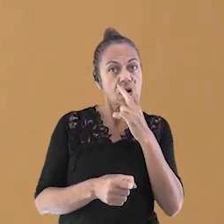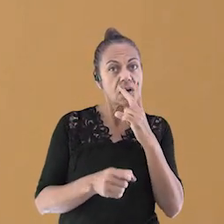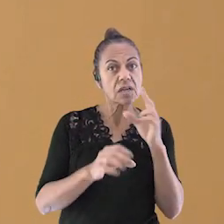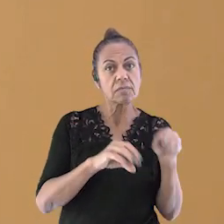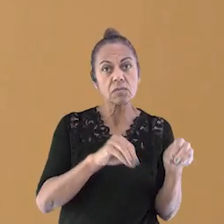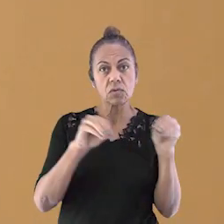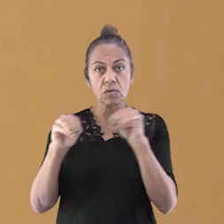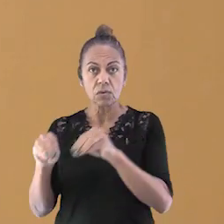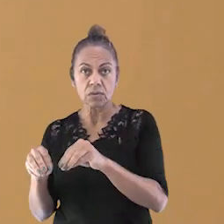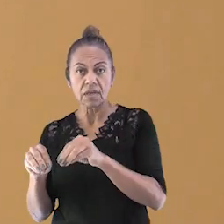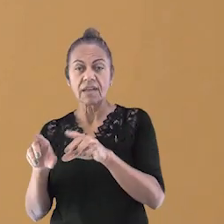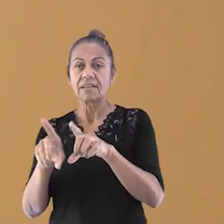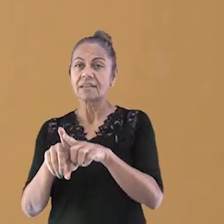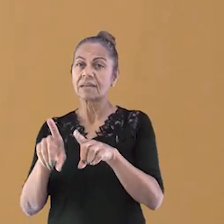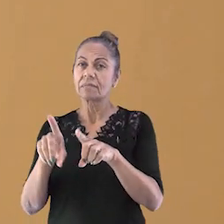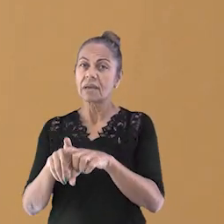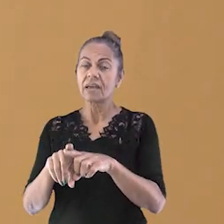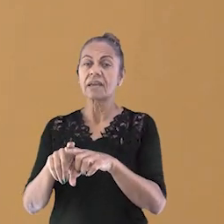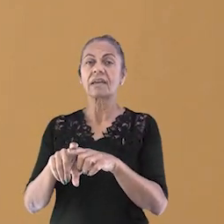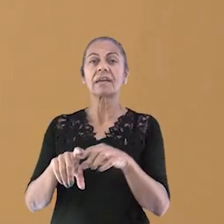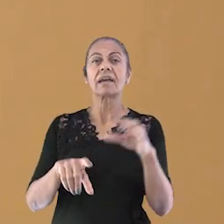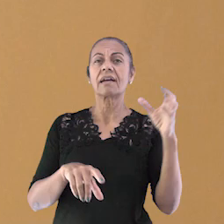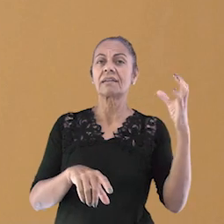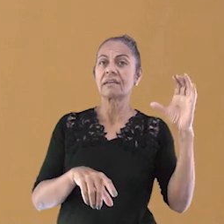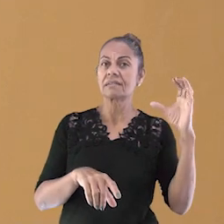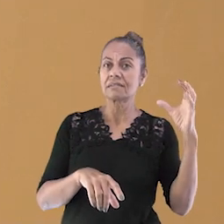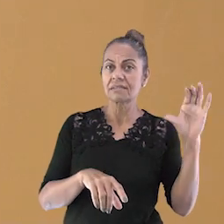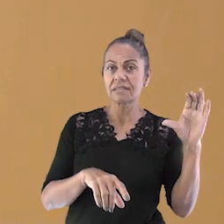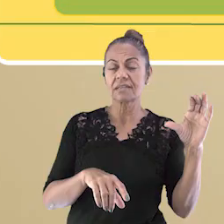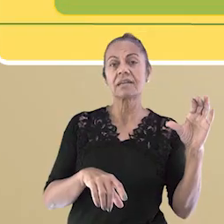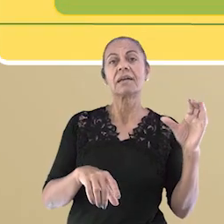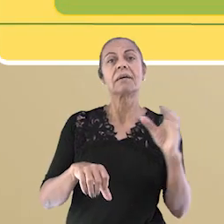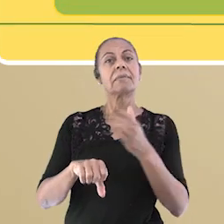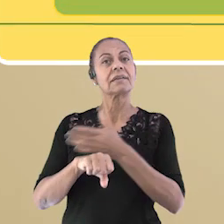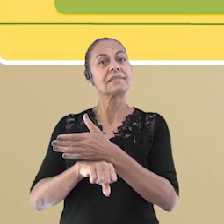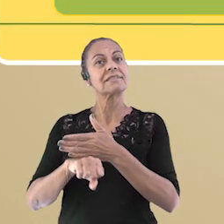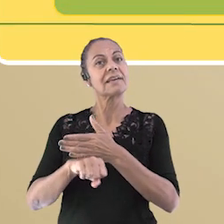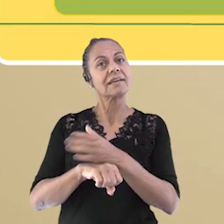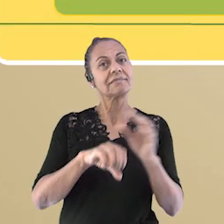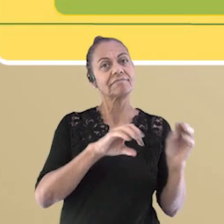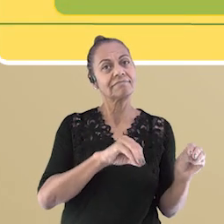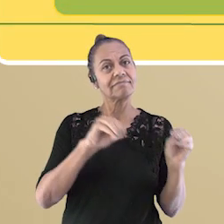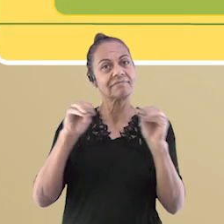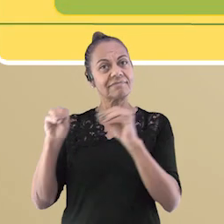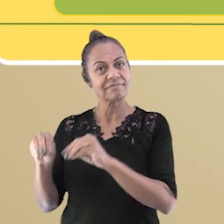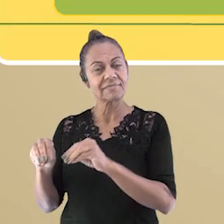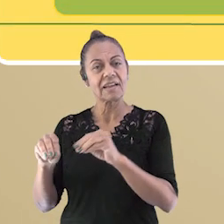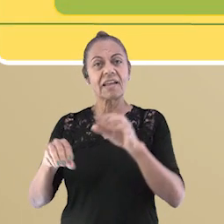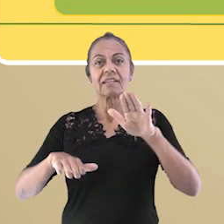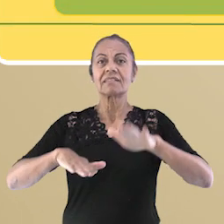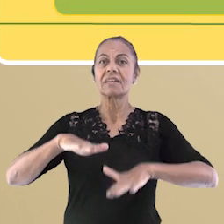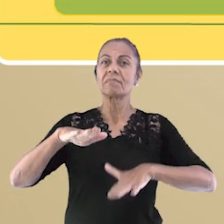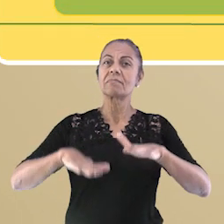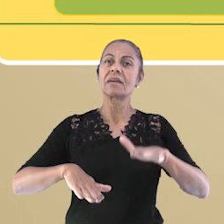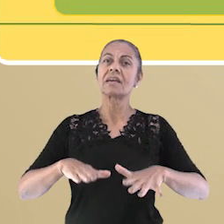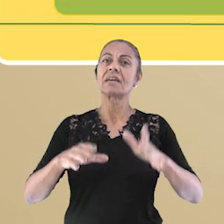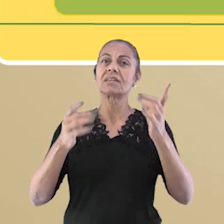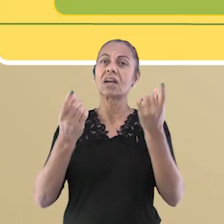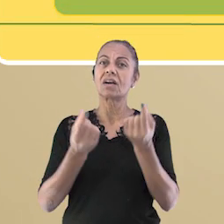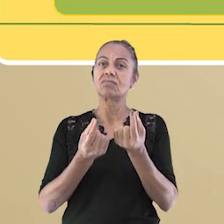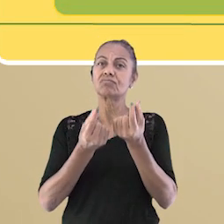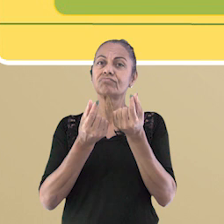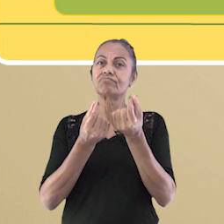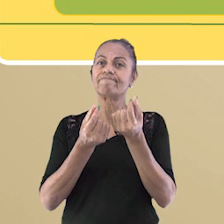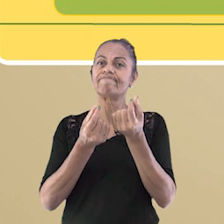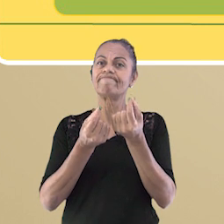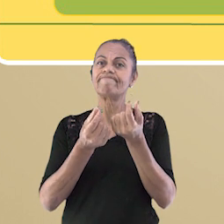tal como de Cariacica para Serra. Mas por que será que isso acontece? Geralmente, a diferença está na condição financeira